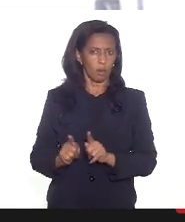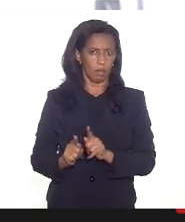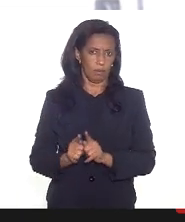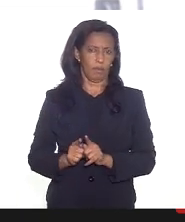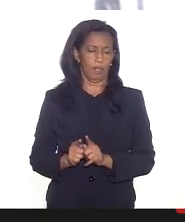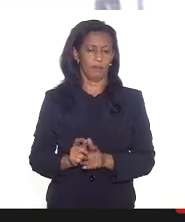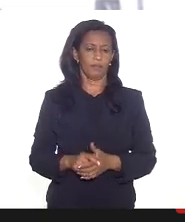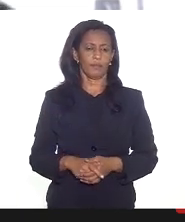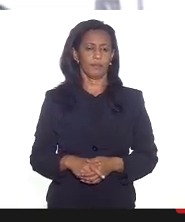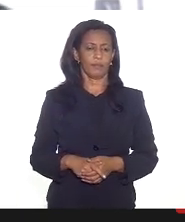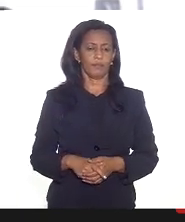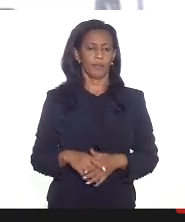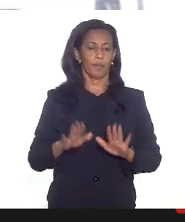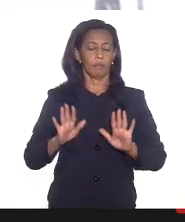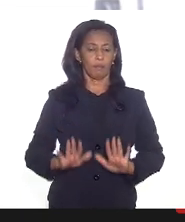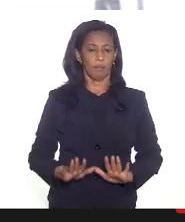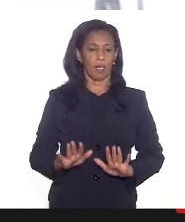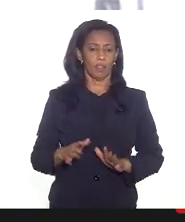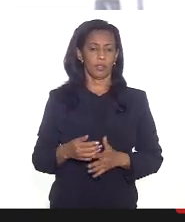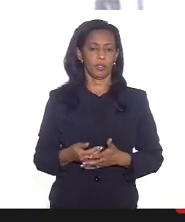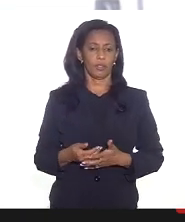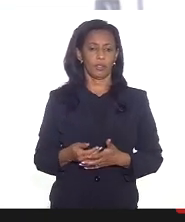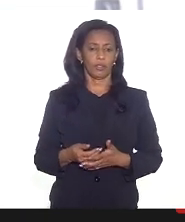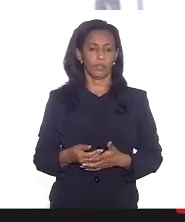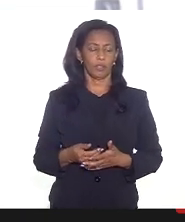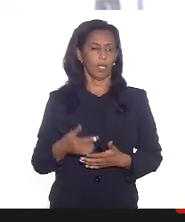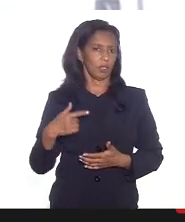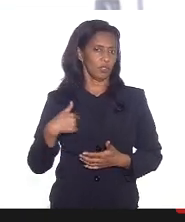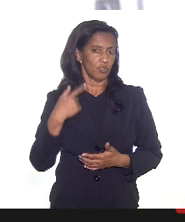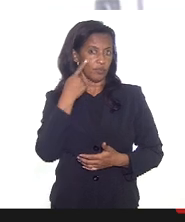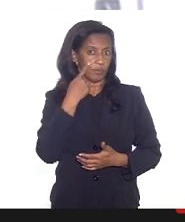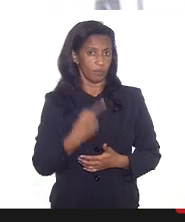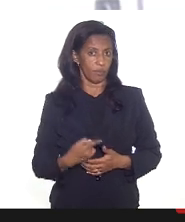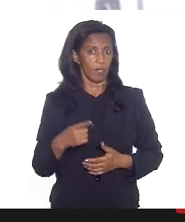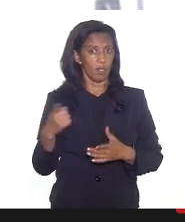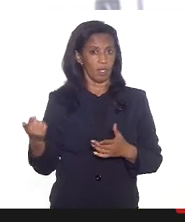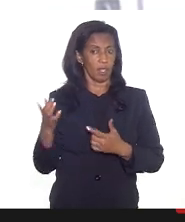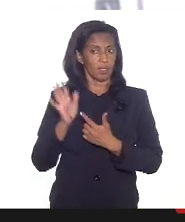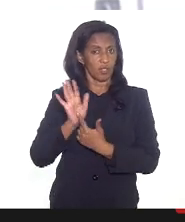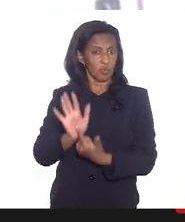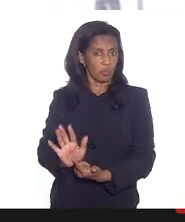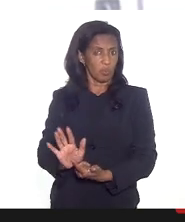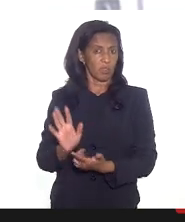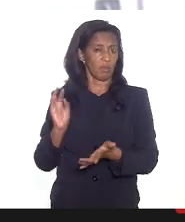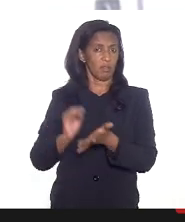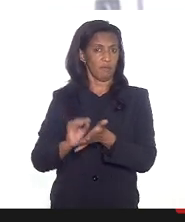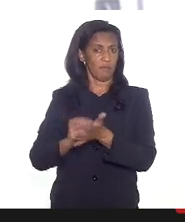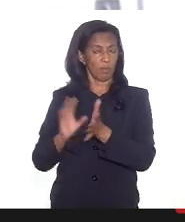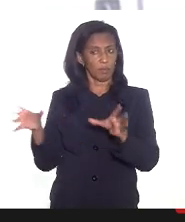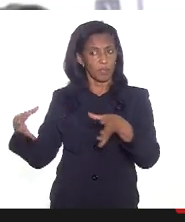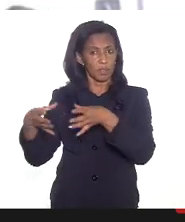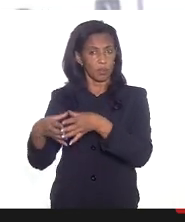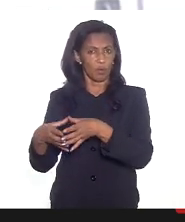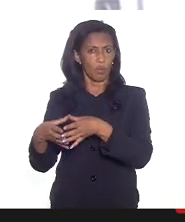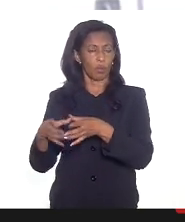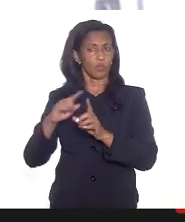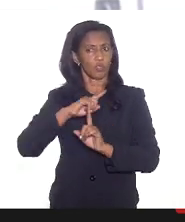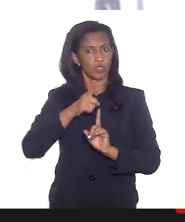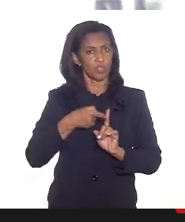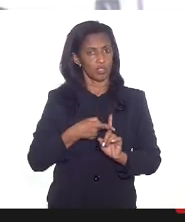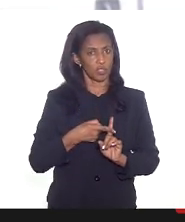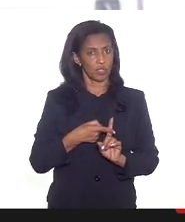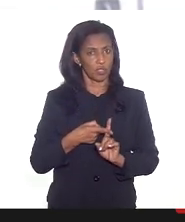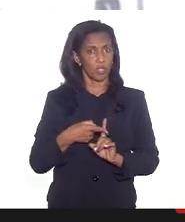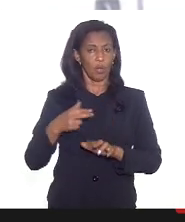busca nessas unidades mas se a gente leva em consideração que essa exposição desnecessária para esse grupo de gestantes